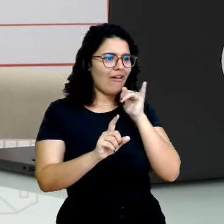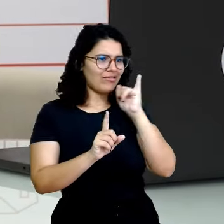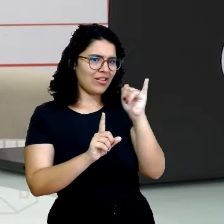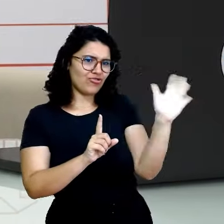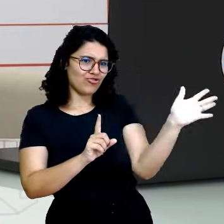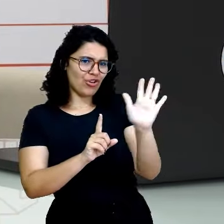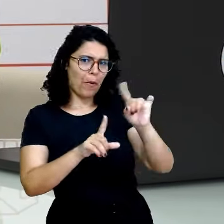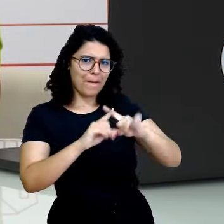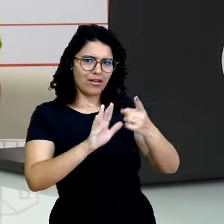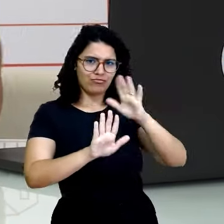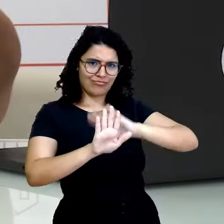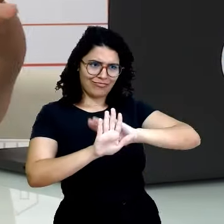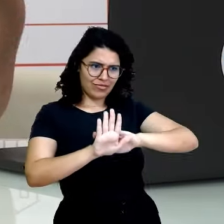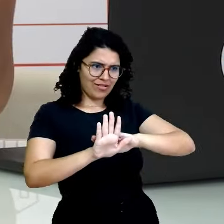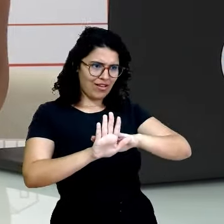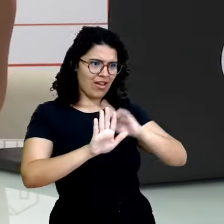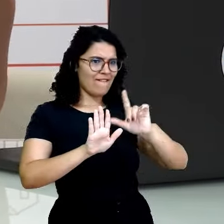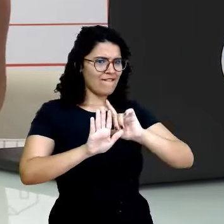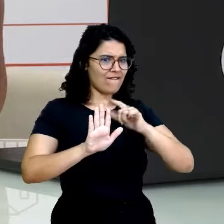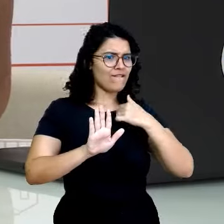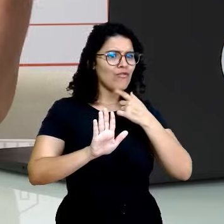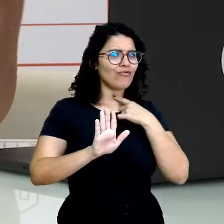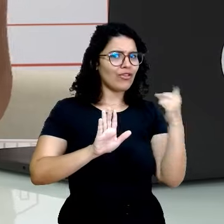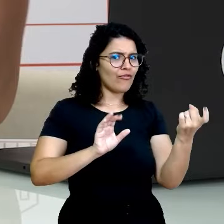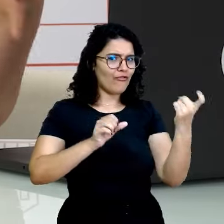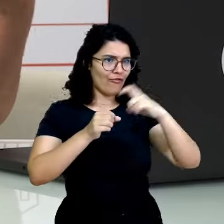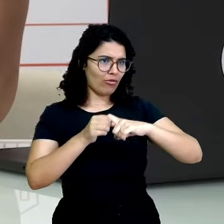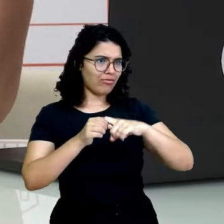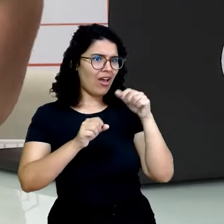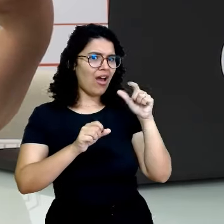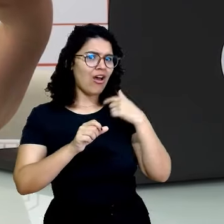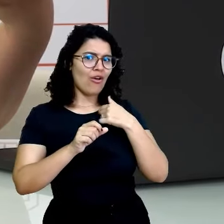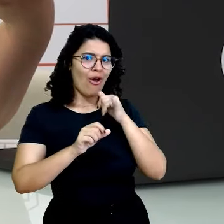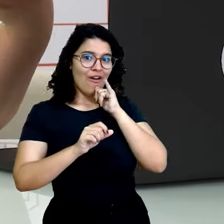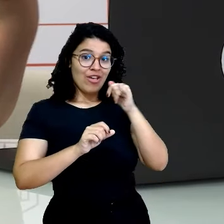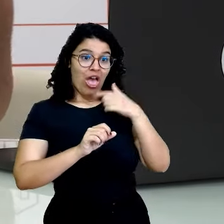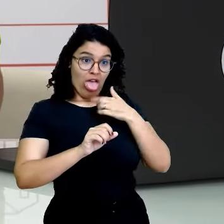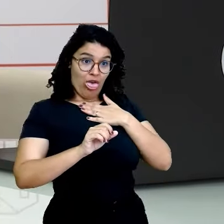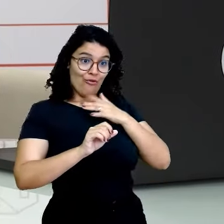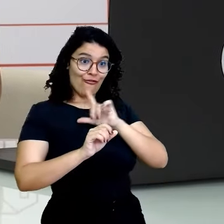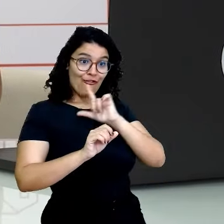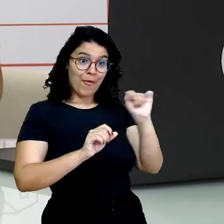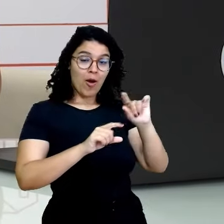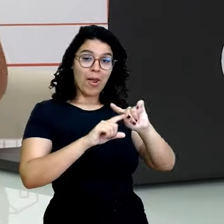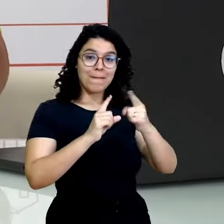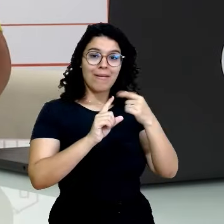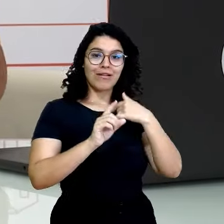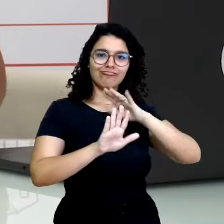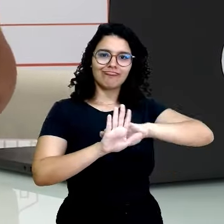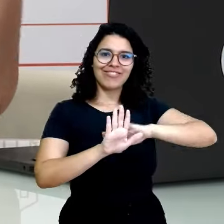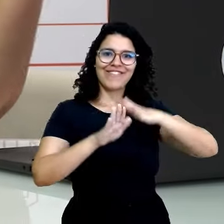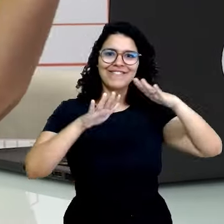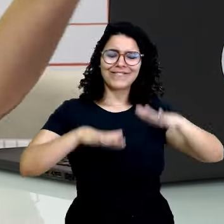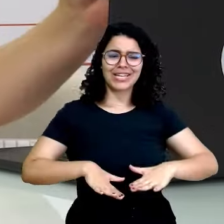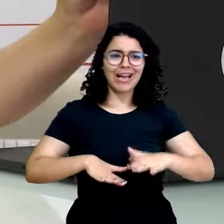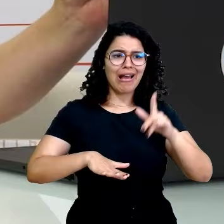vai embora para ficar, gente, são ideias opostas. O que gera aí uma